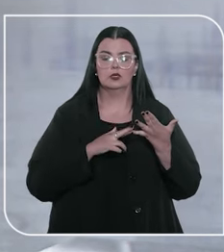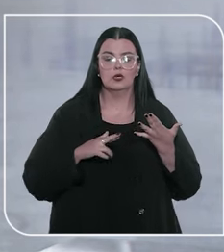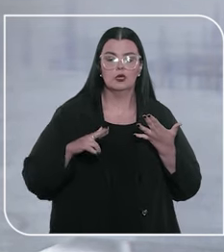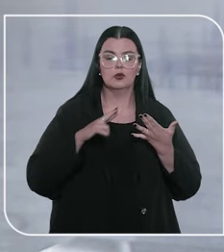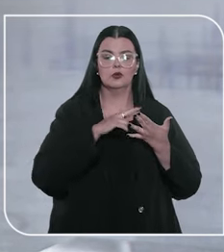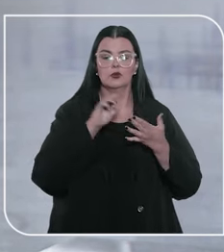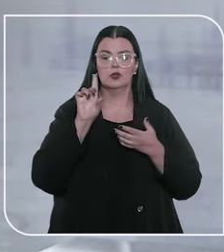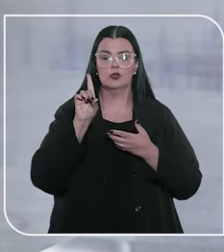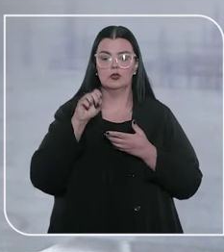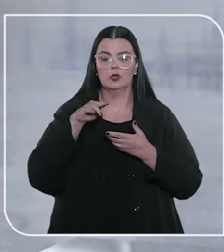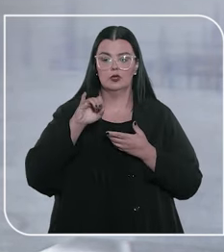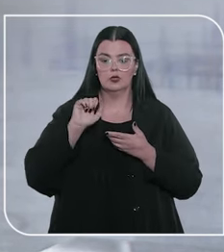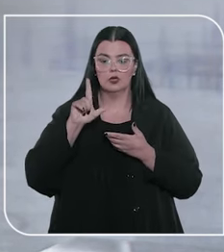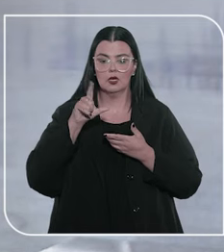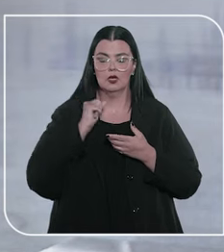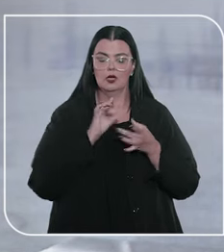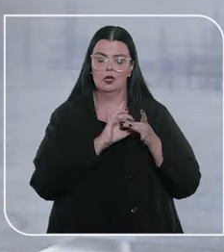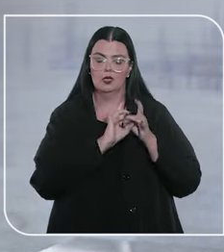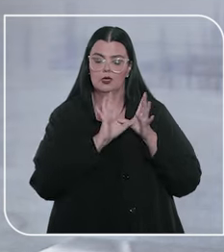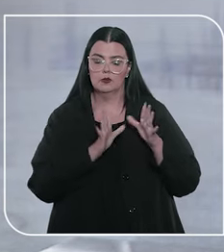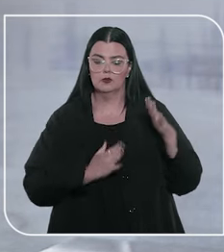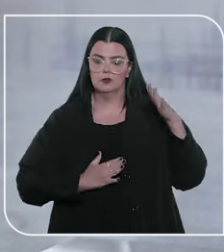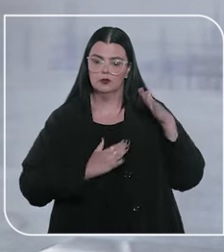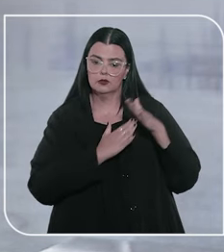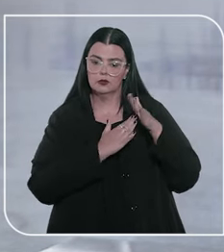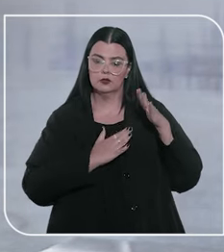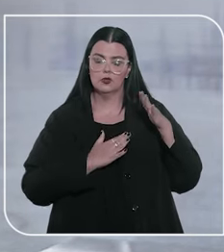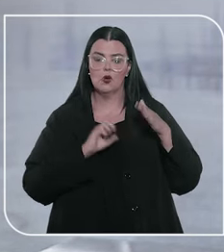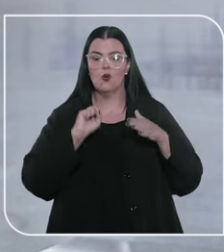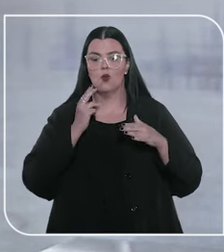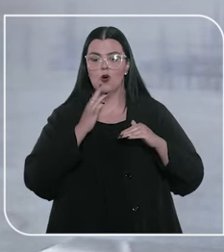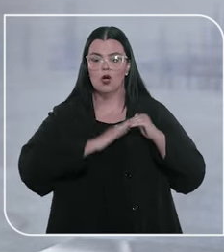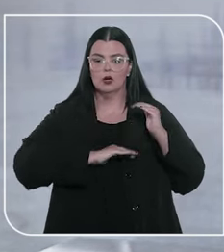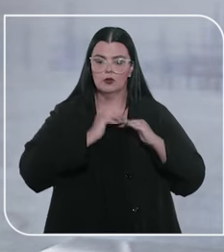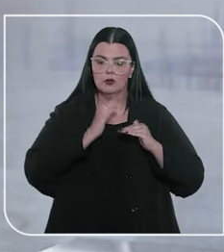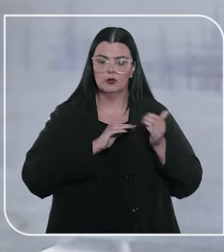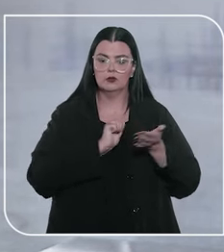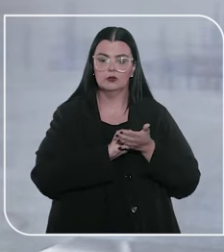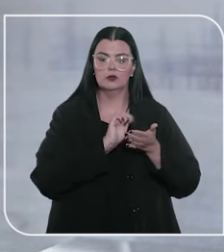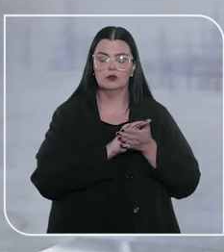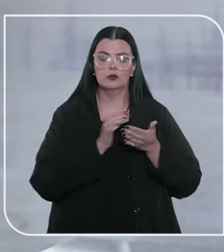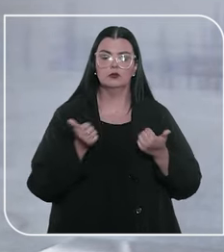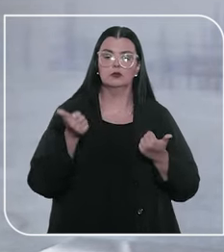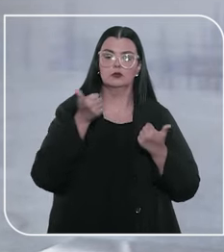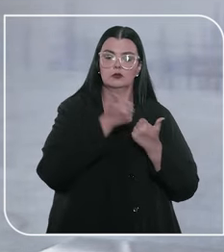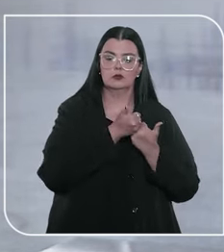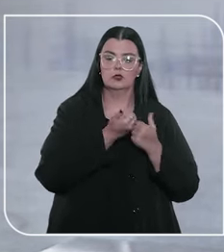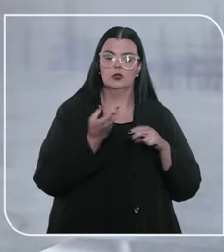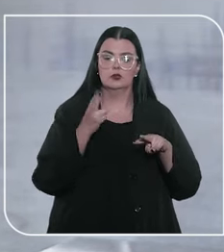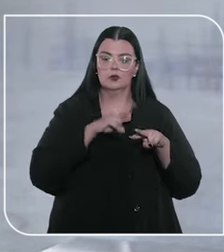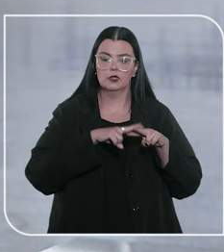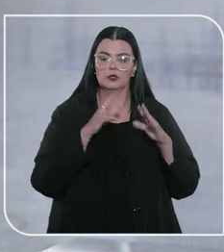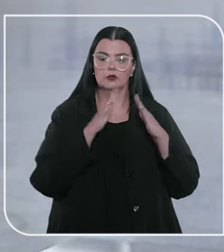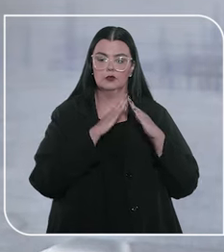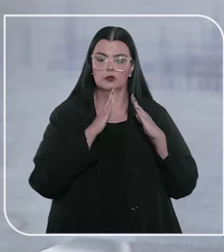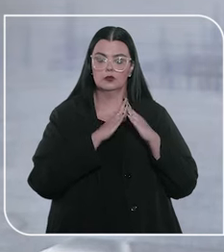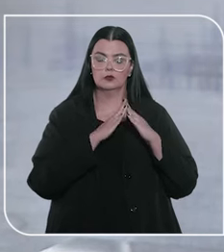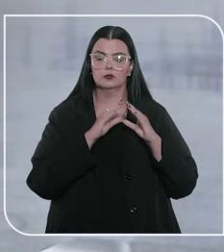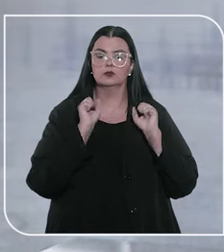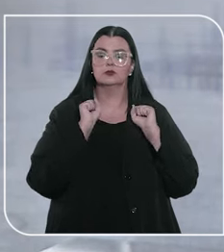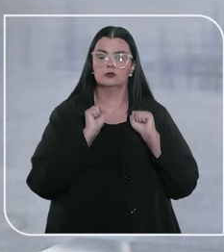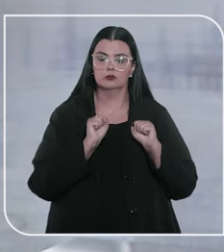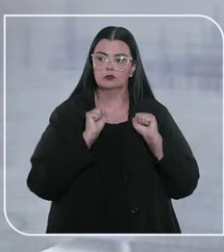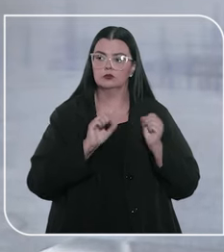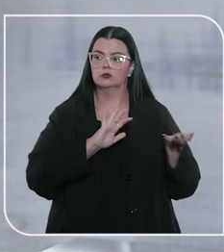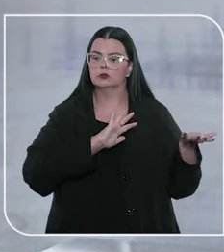recurso, ministra Daniela Teixeira, a liberação temporária ou a aplicação de medidas alternativas, como a prisão domiciliar,